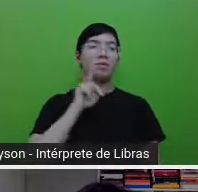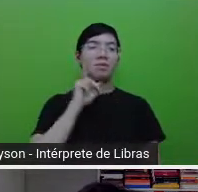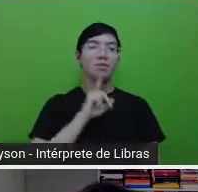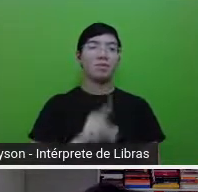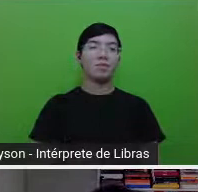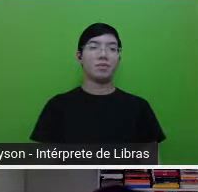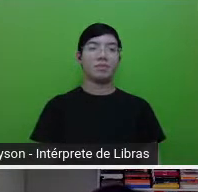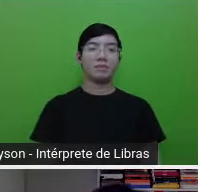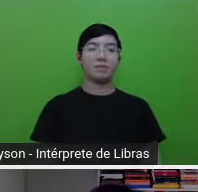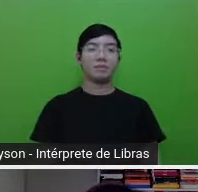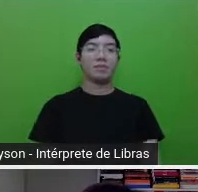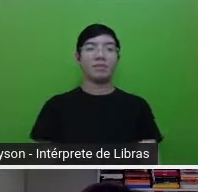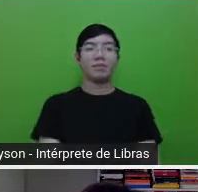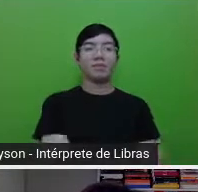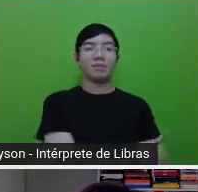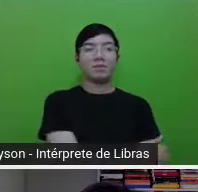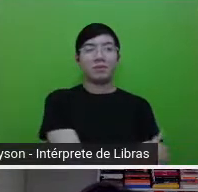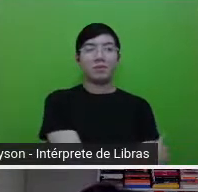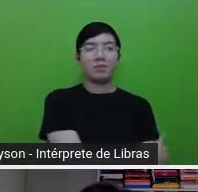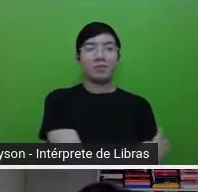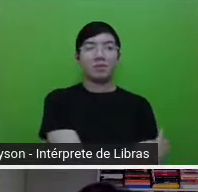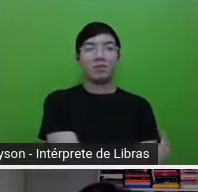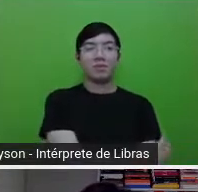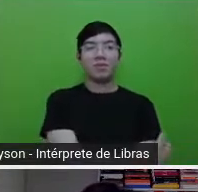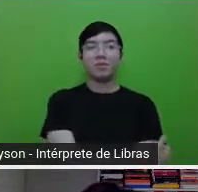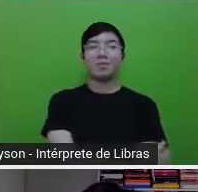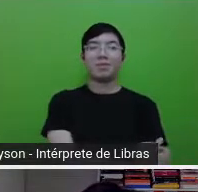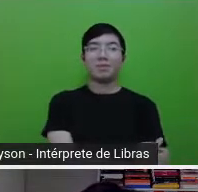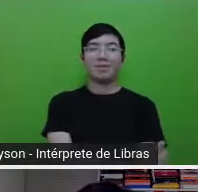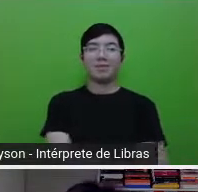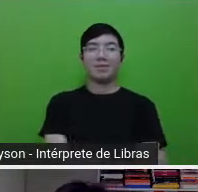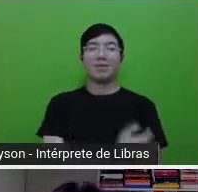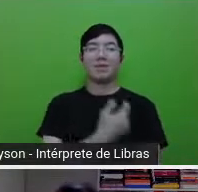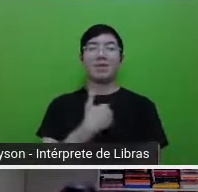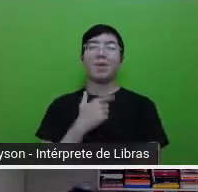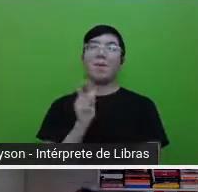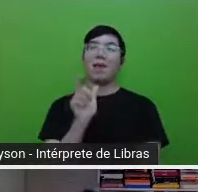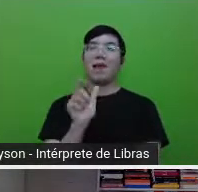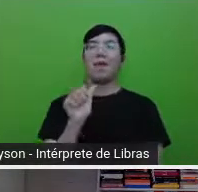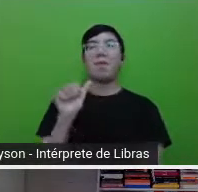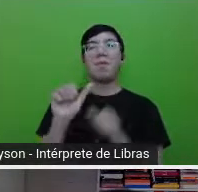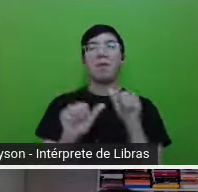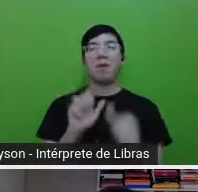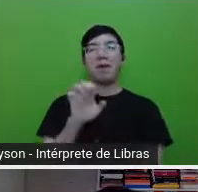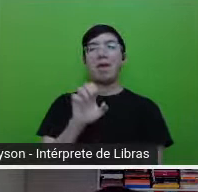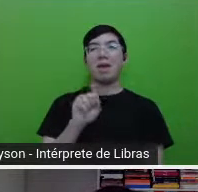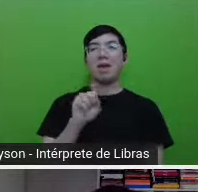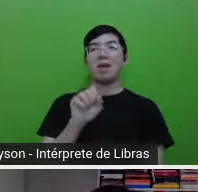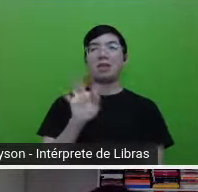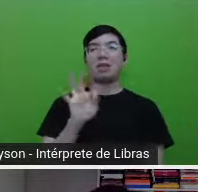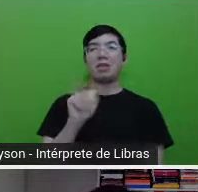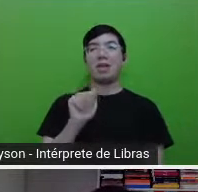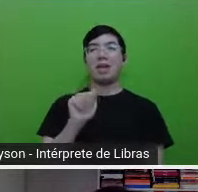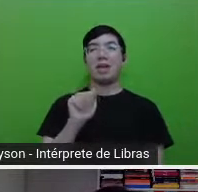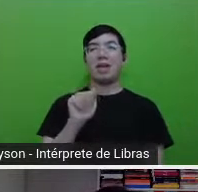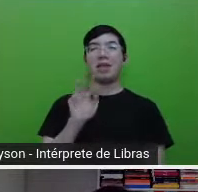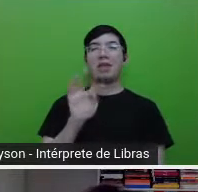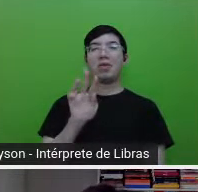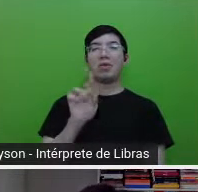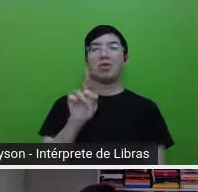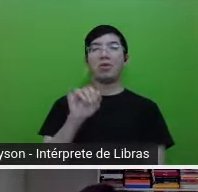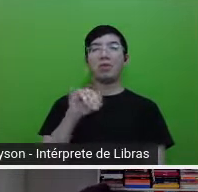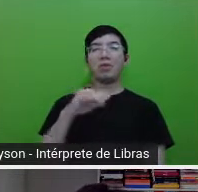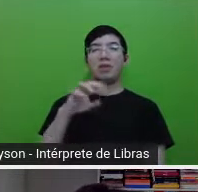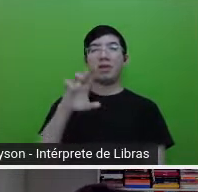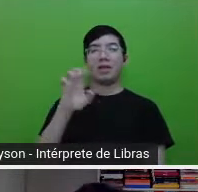É porque eu não sou imperialista, aí eu falo estadunidense. Também é isso. Então pode passar, Vinícius. A